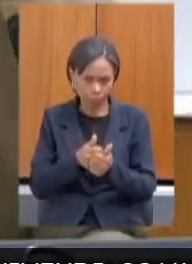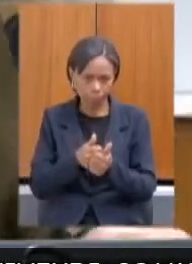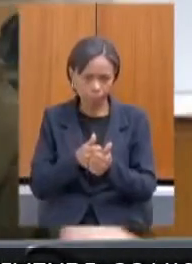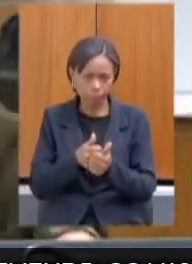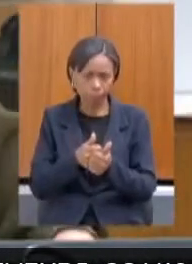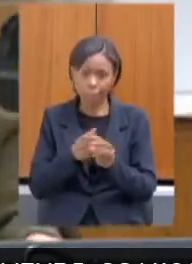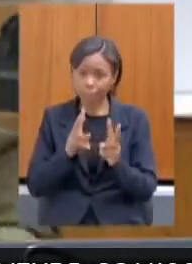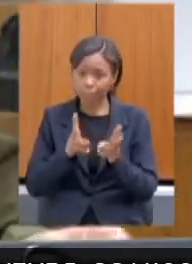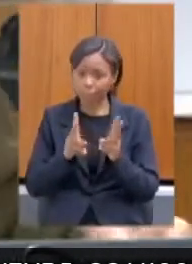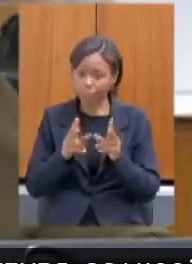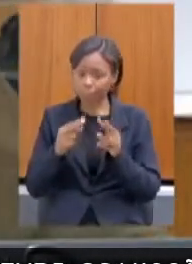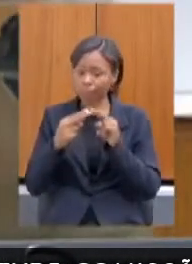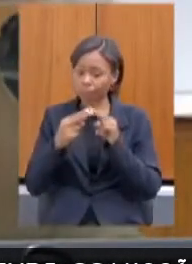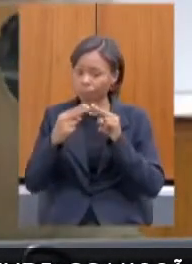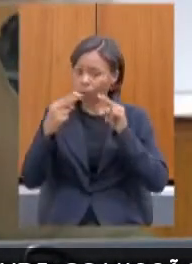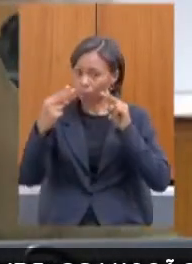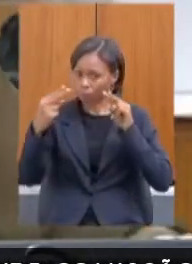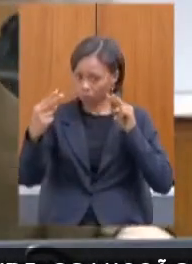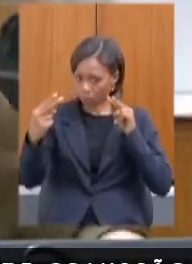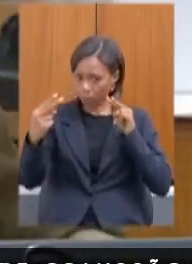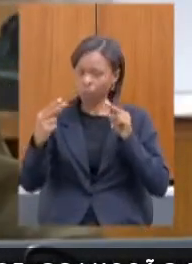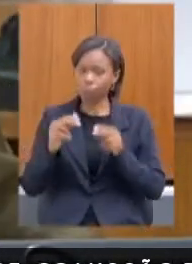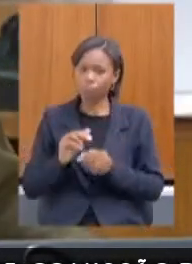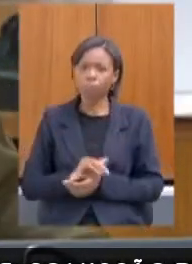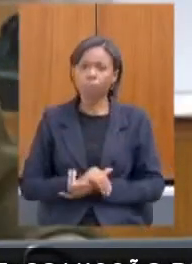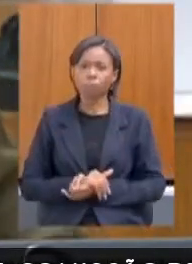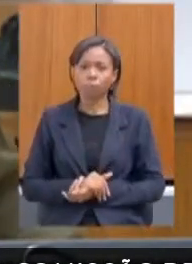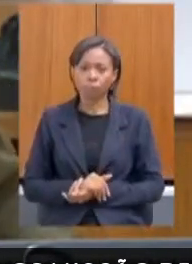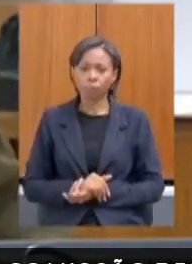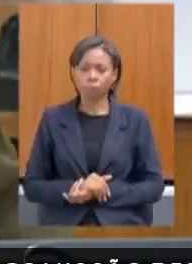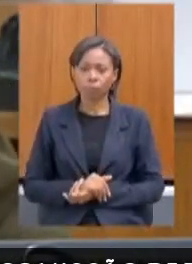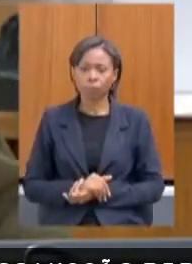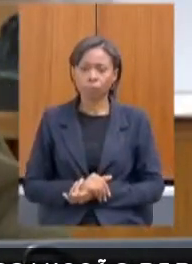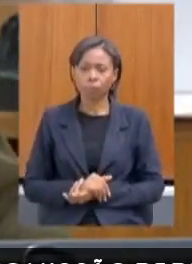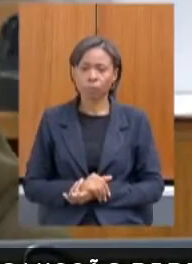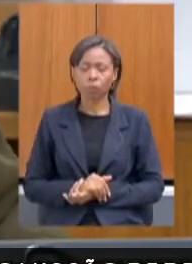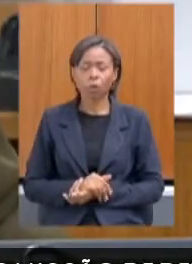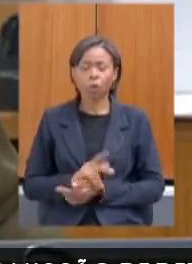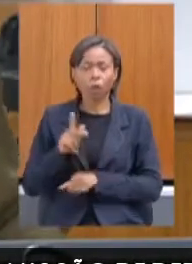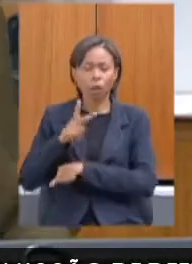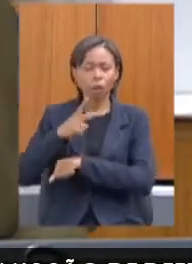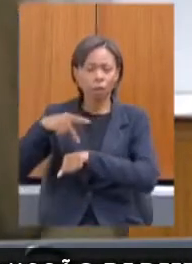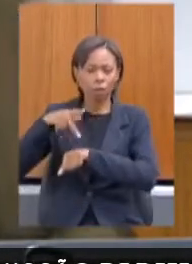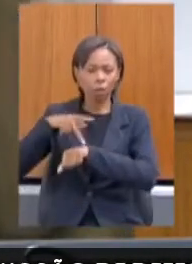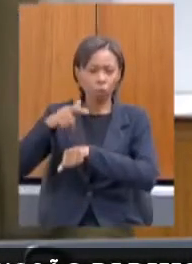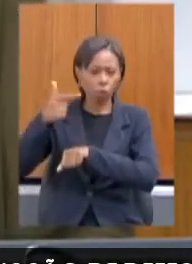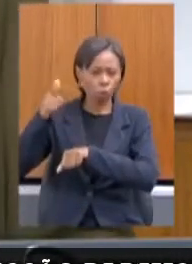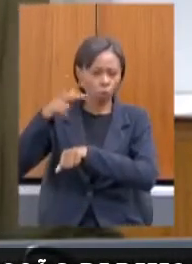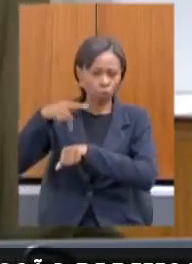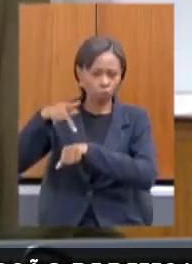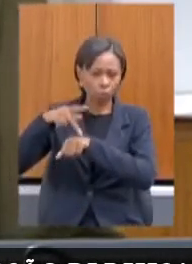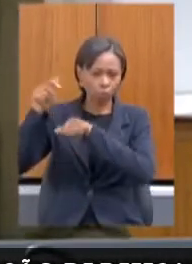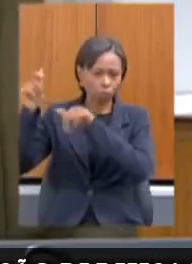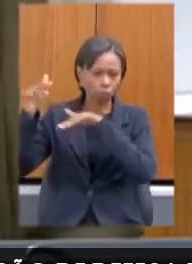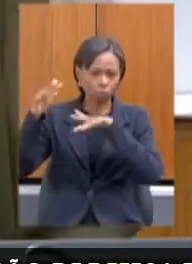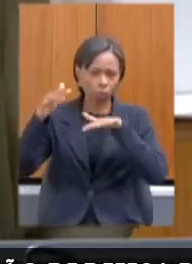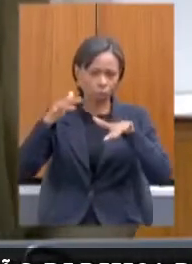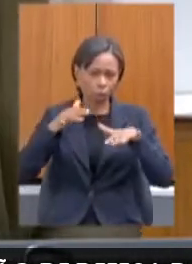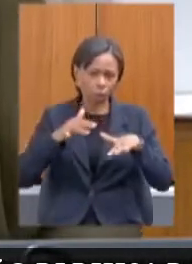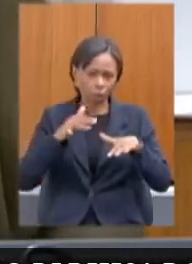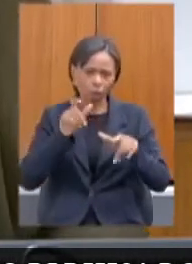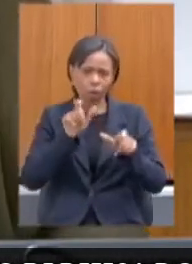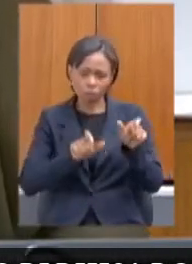virtualmente em função do distanciamento social. A questão dos migrantes, realmente, hoje nós estamos até conversando aqui com